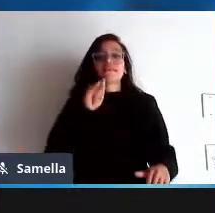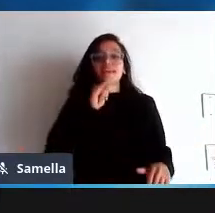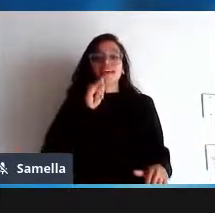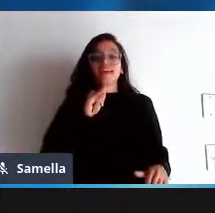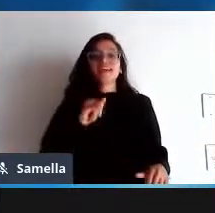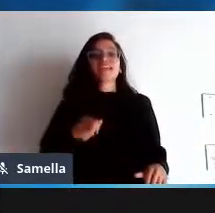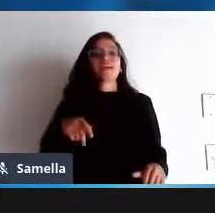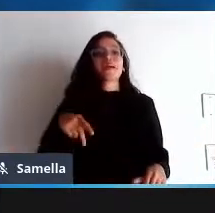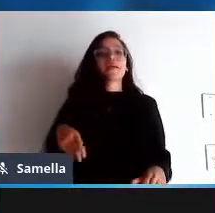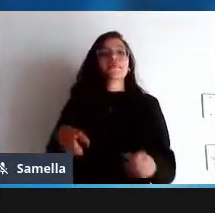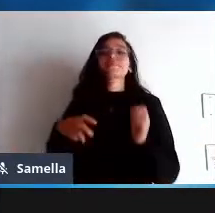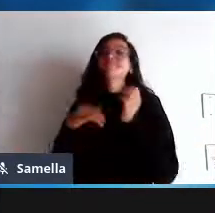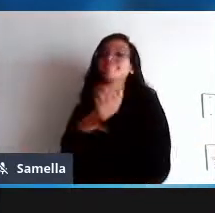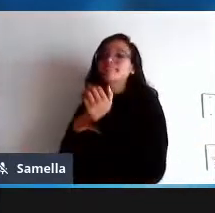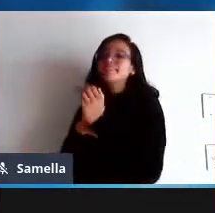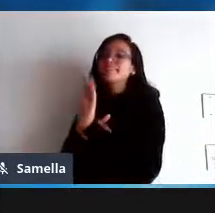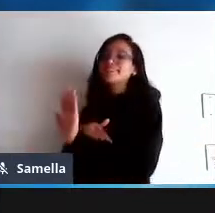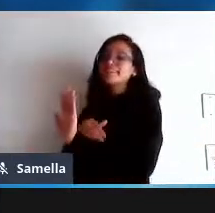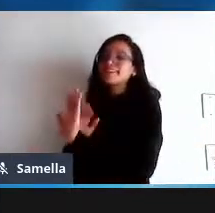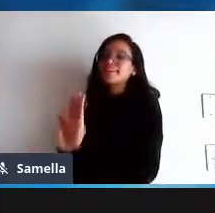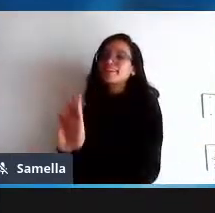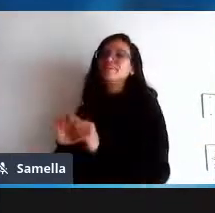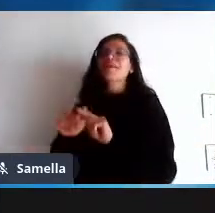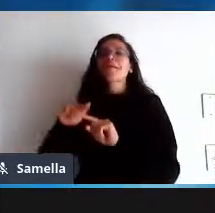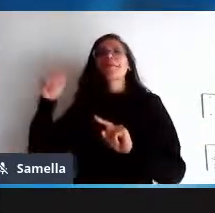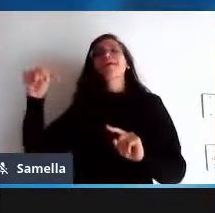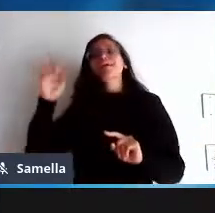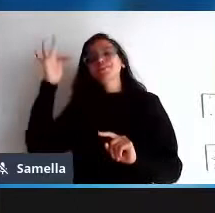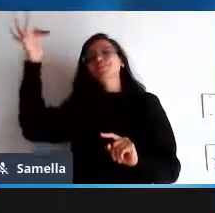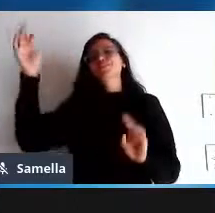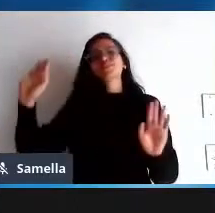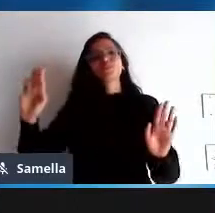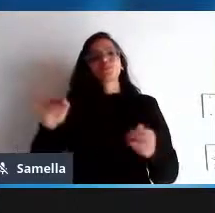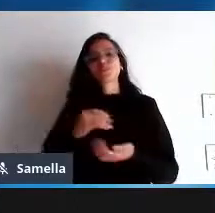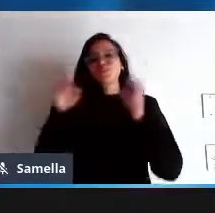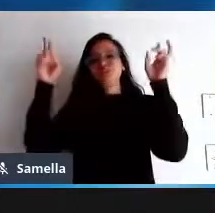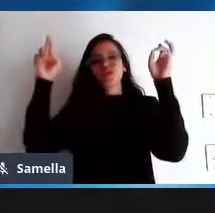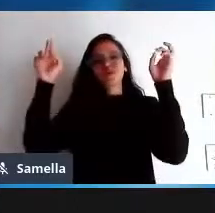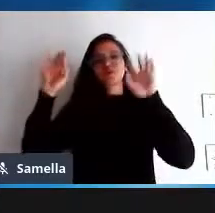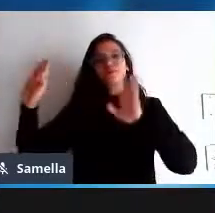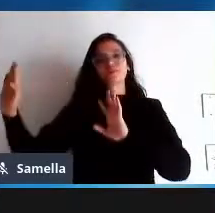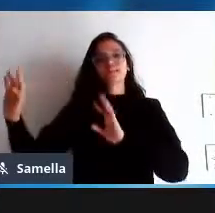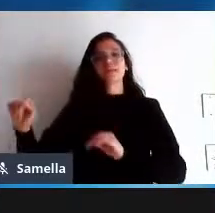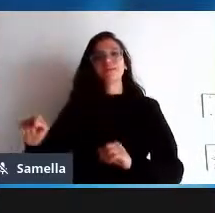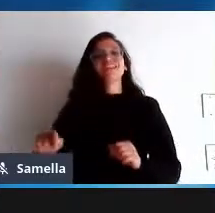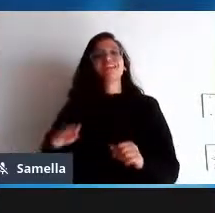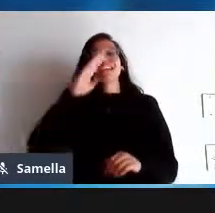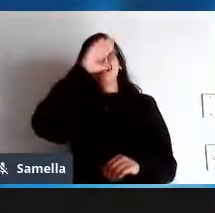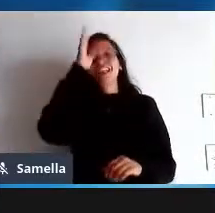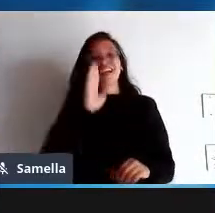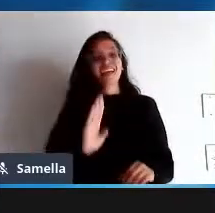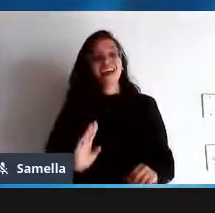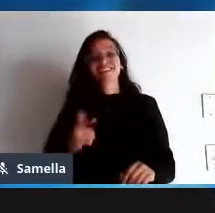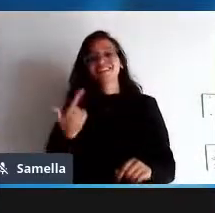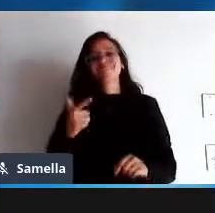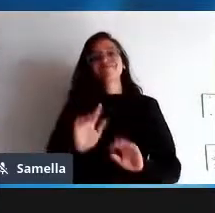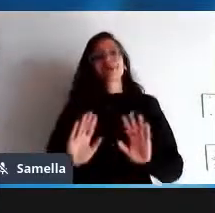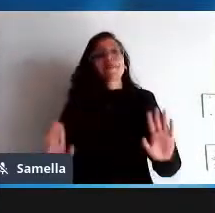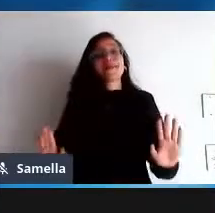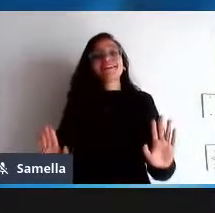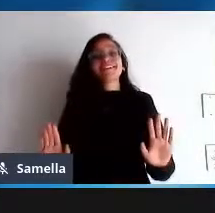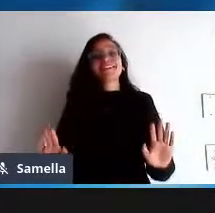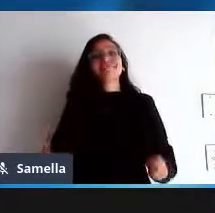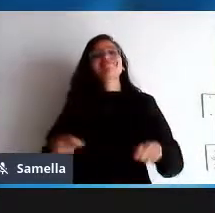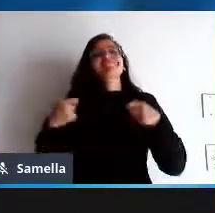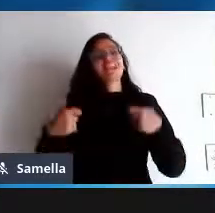privacidade mas enfim isso é outra conversa também não basta ser de graça tem que ser livre isso é